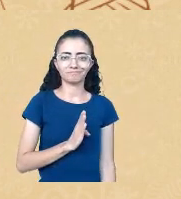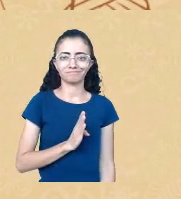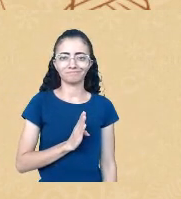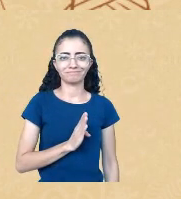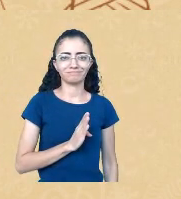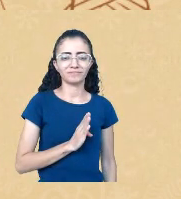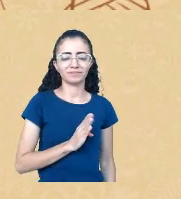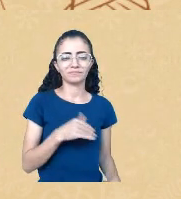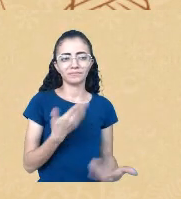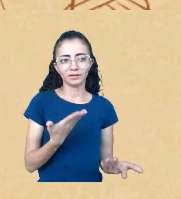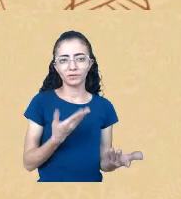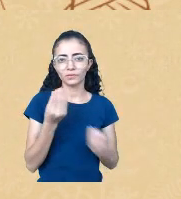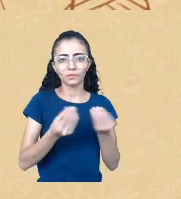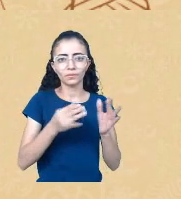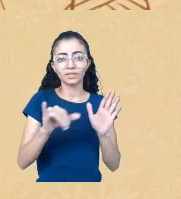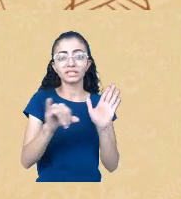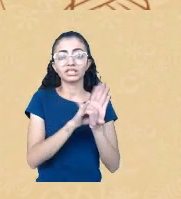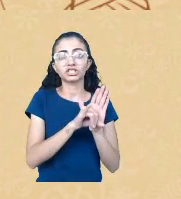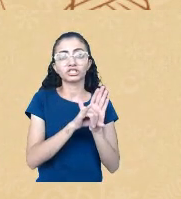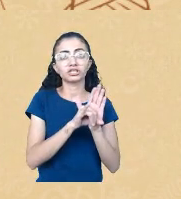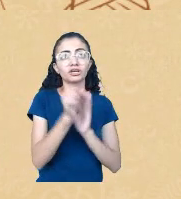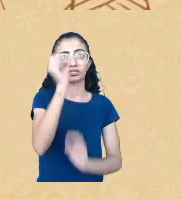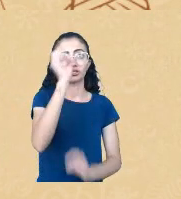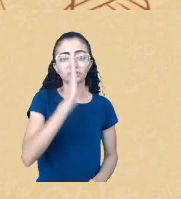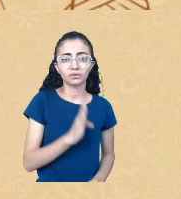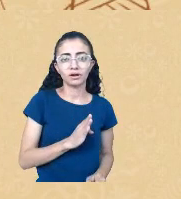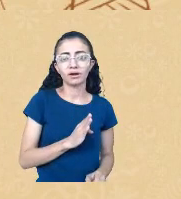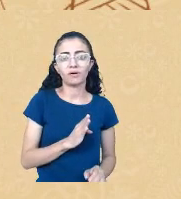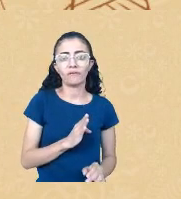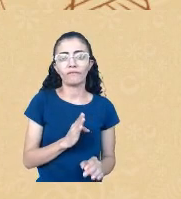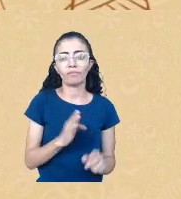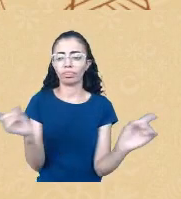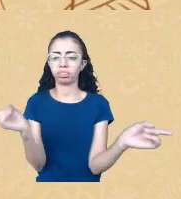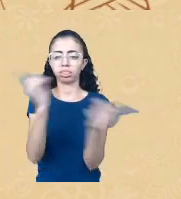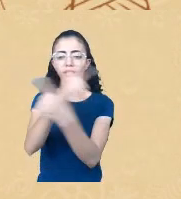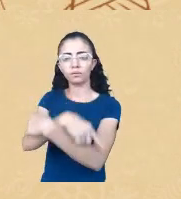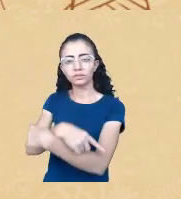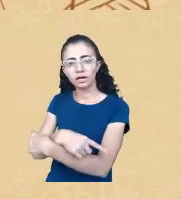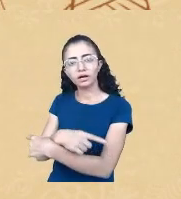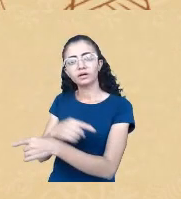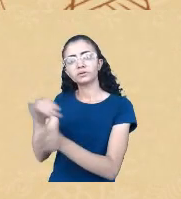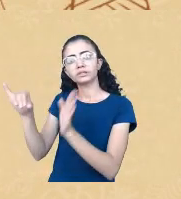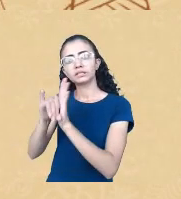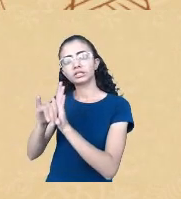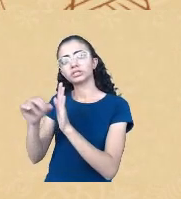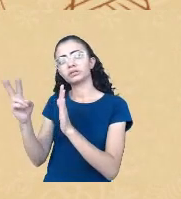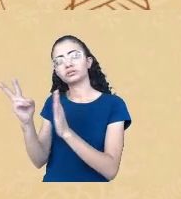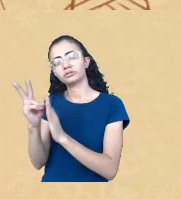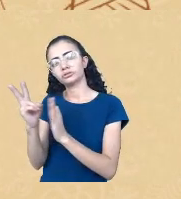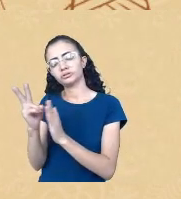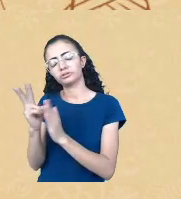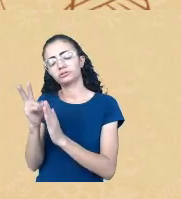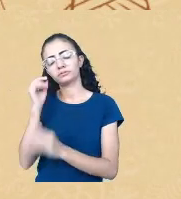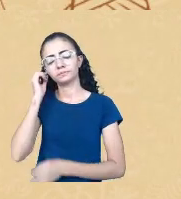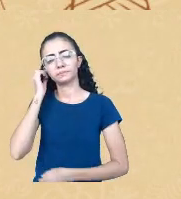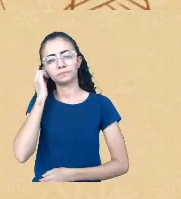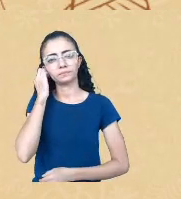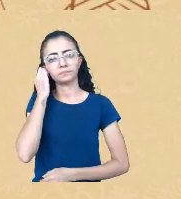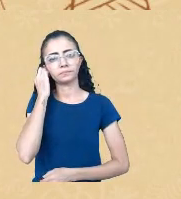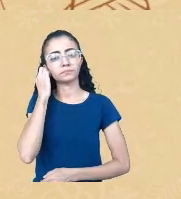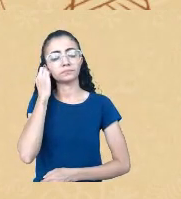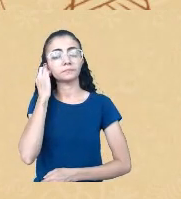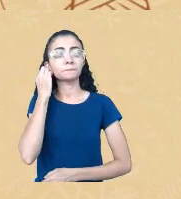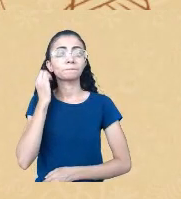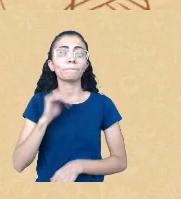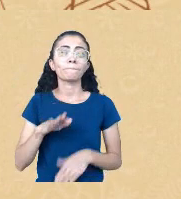se opõe à identidade indígena e ainda se opõe se a gente observa o quadro político que a gente vive. Então essa ideia